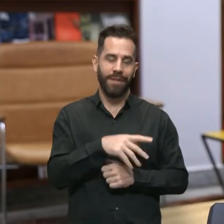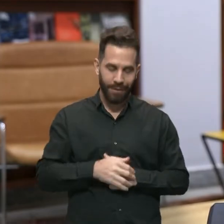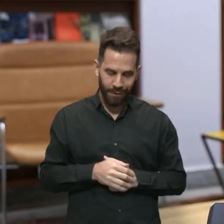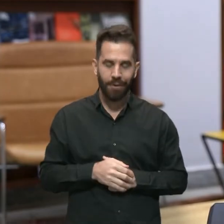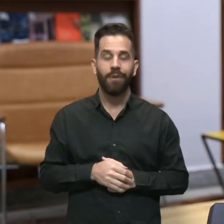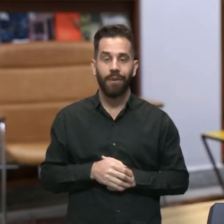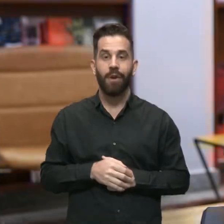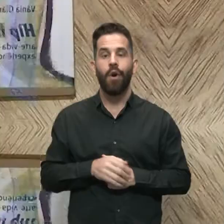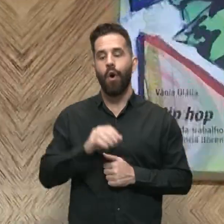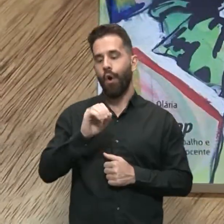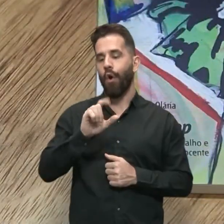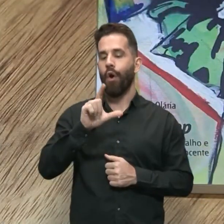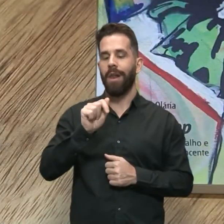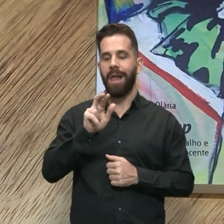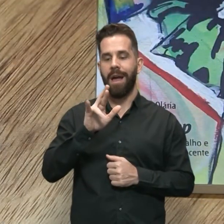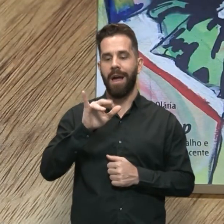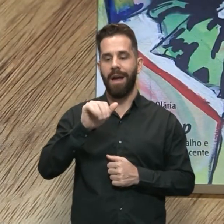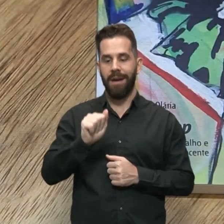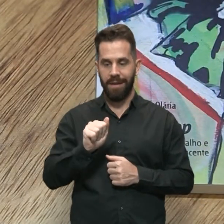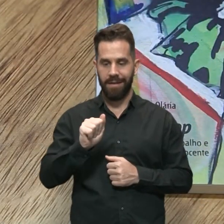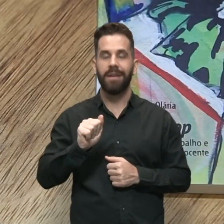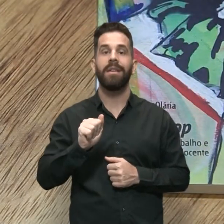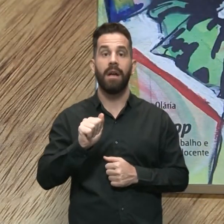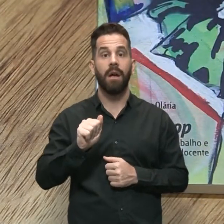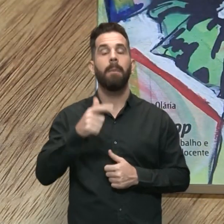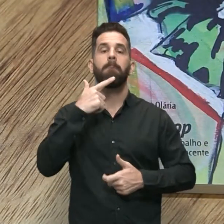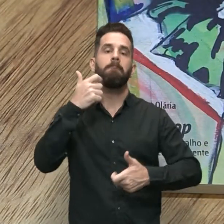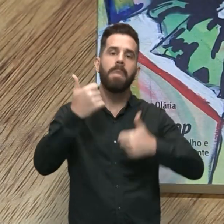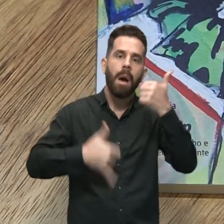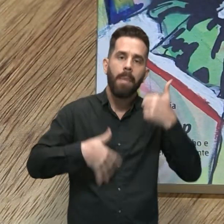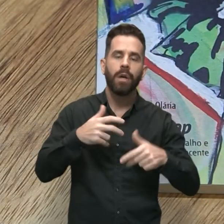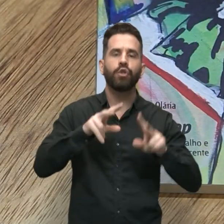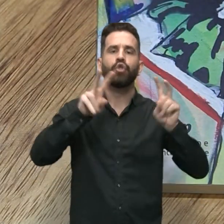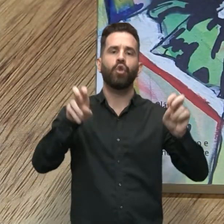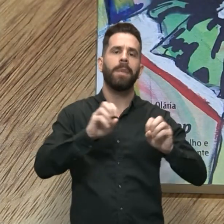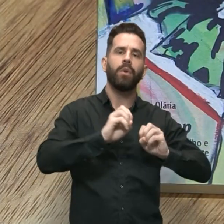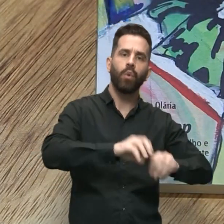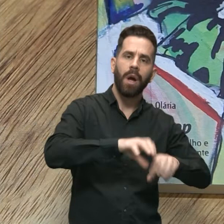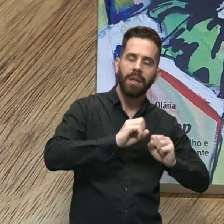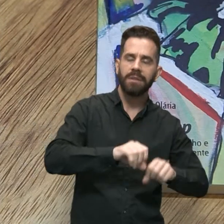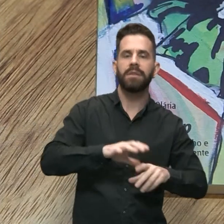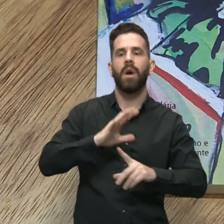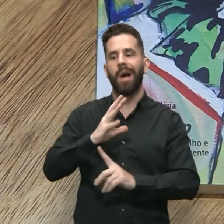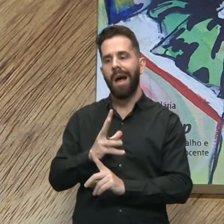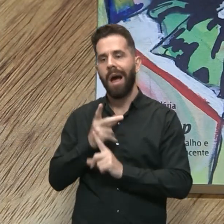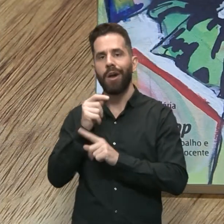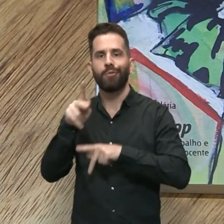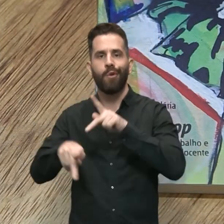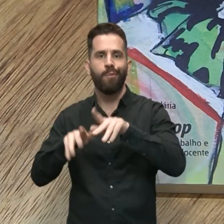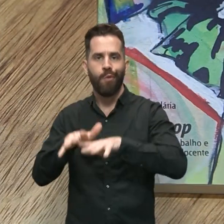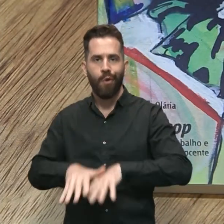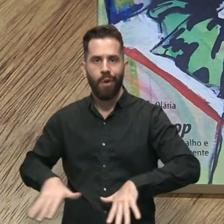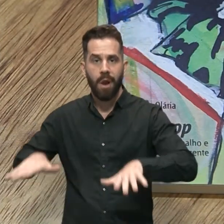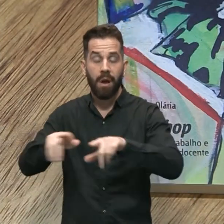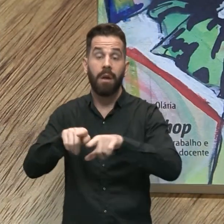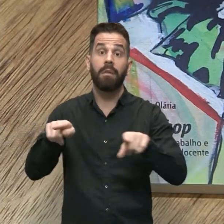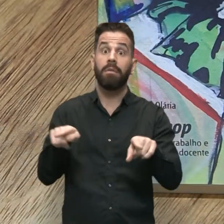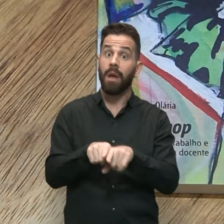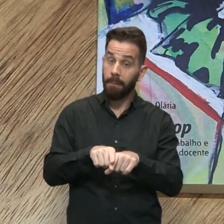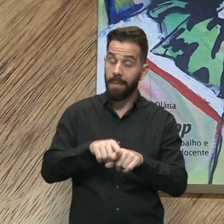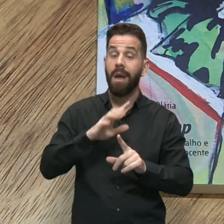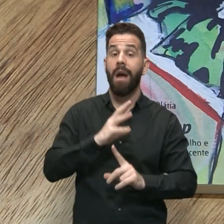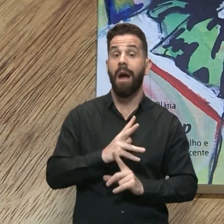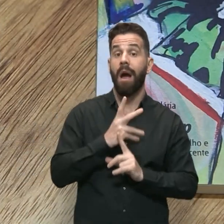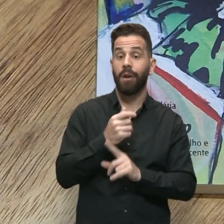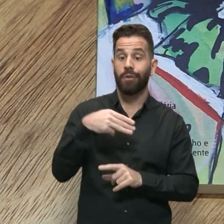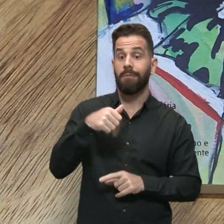aborda os conceitos de educação, arte popular e arte de massa. A obra discute os significados sociais